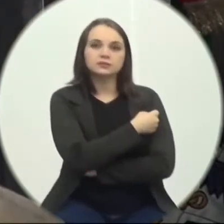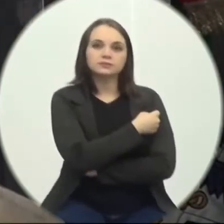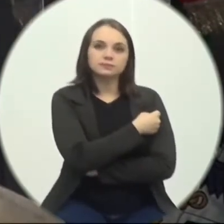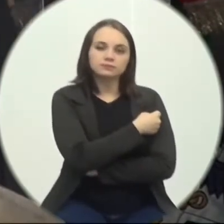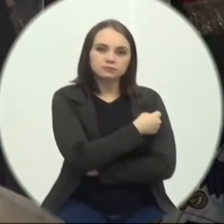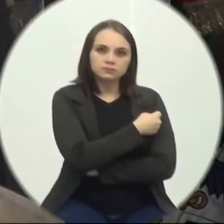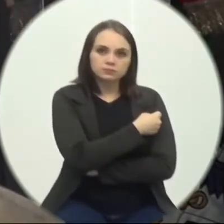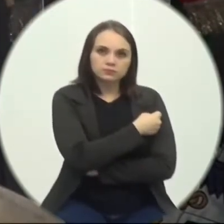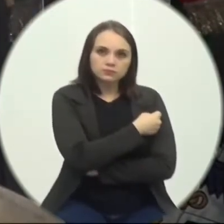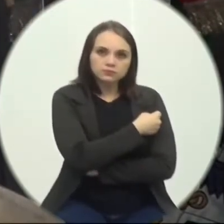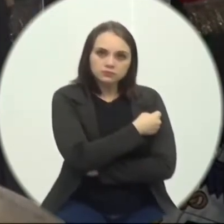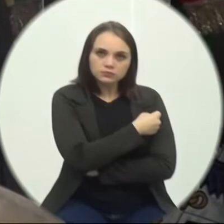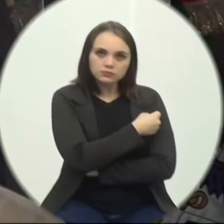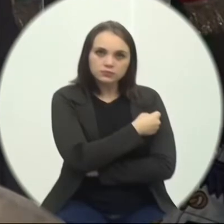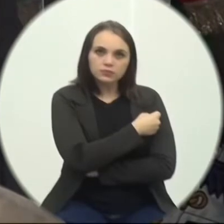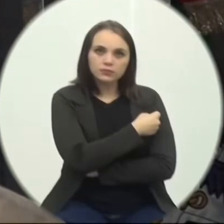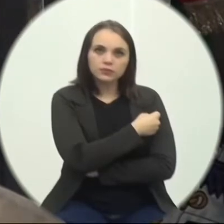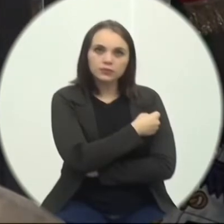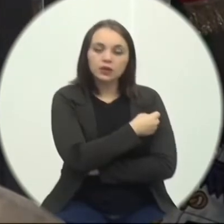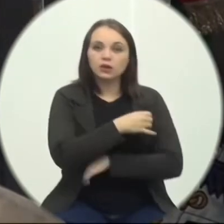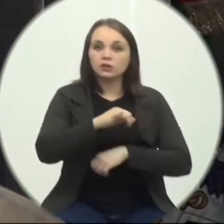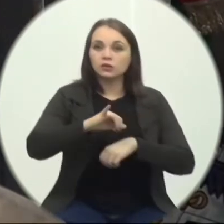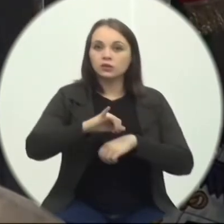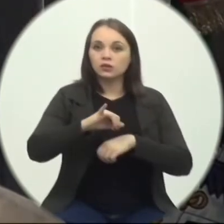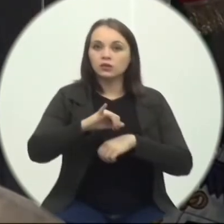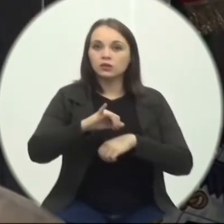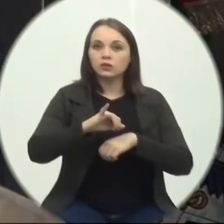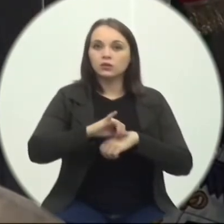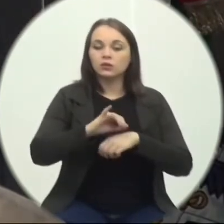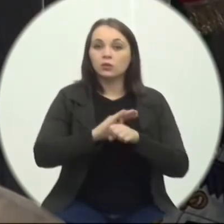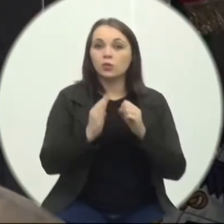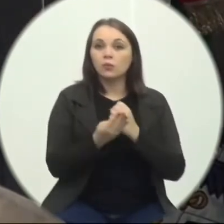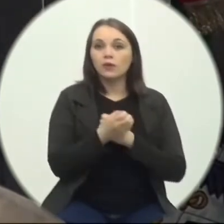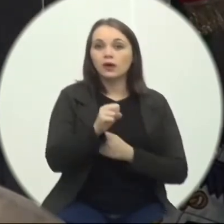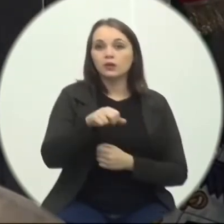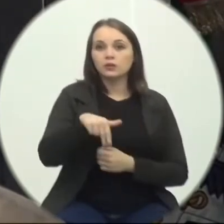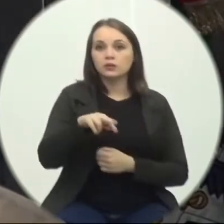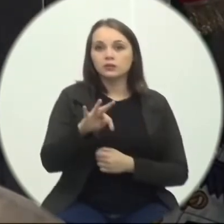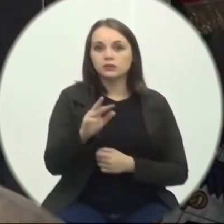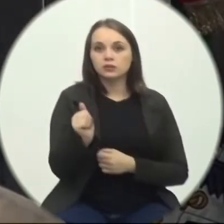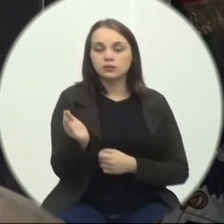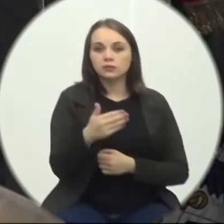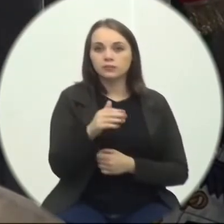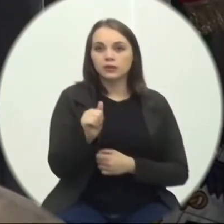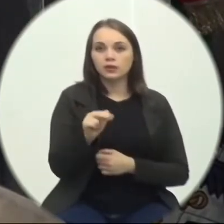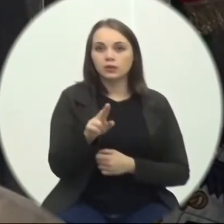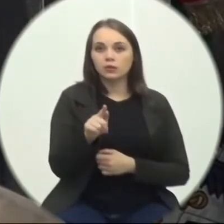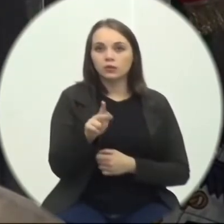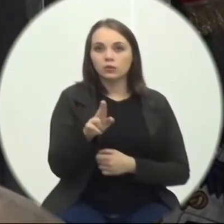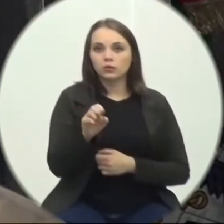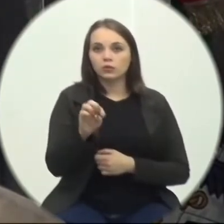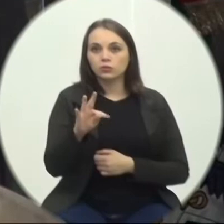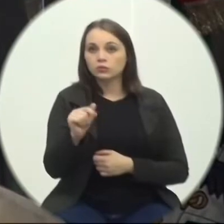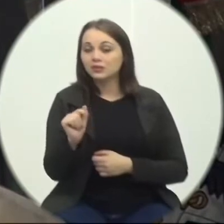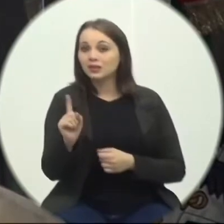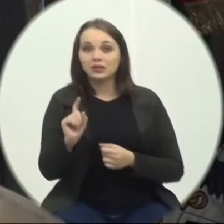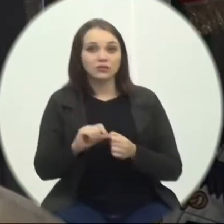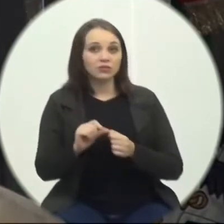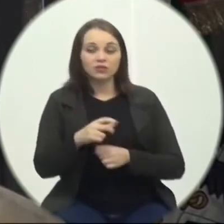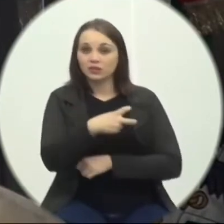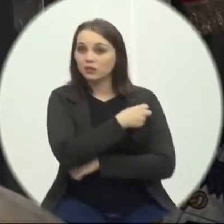Ali na No Santo No Santo Augusto E não foi Feito porque Ela não tinha Autorização do médico